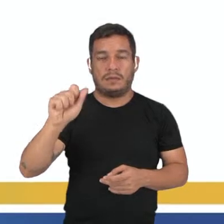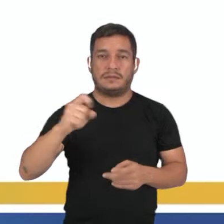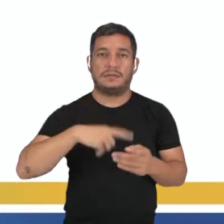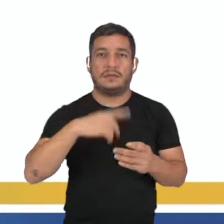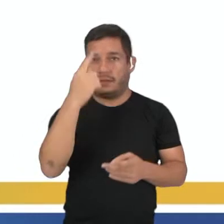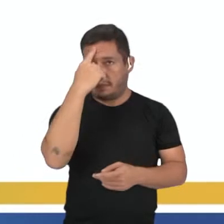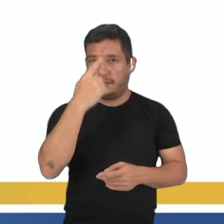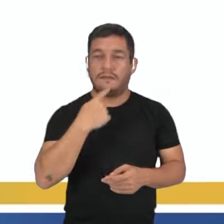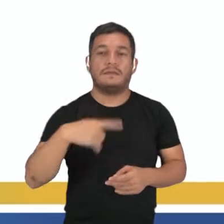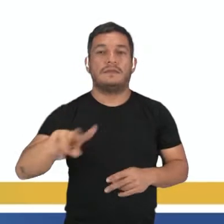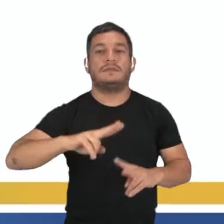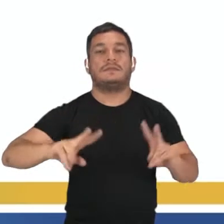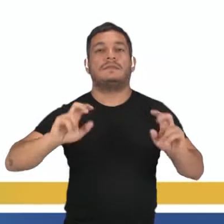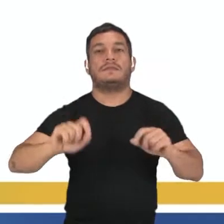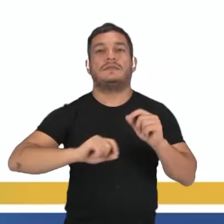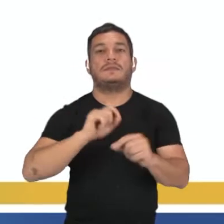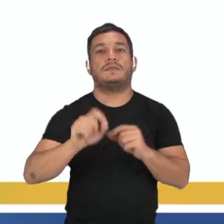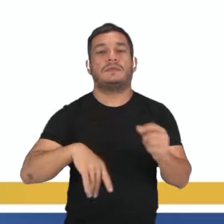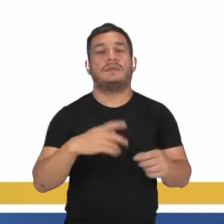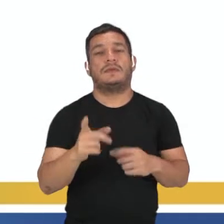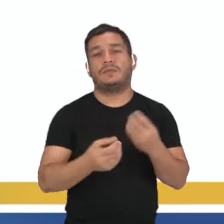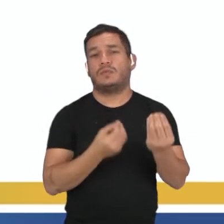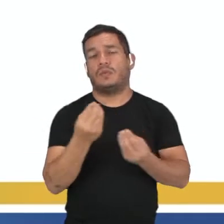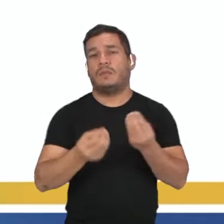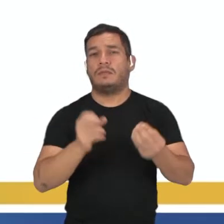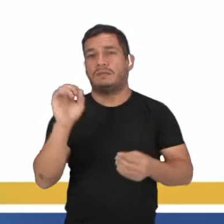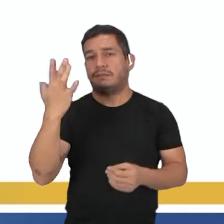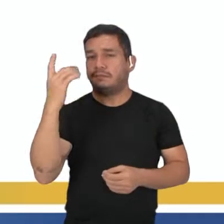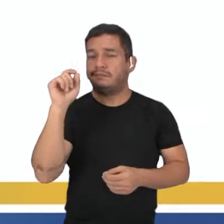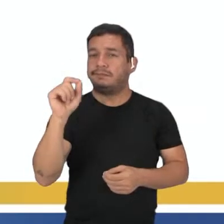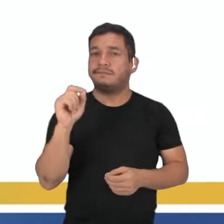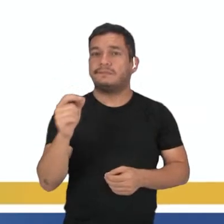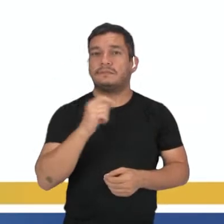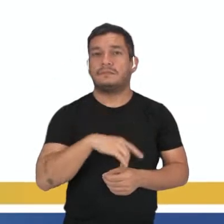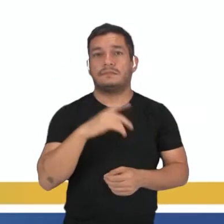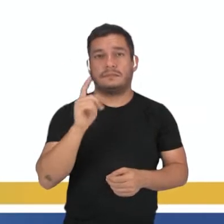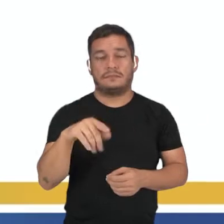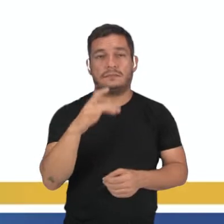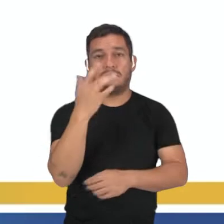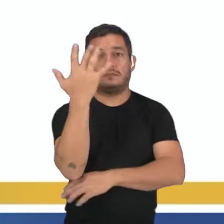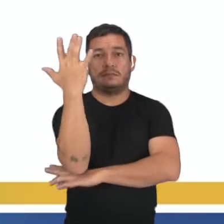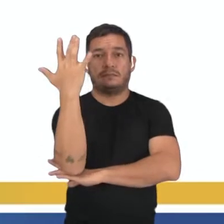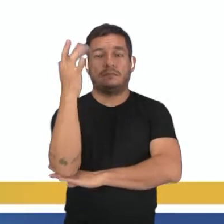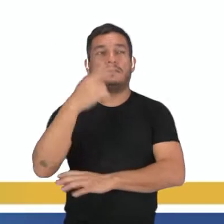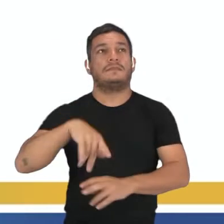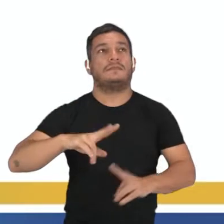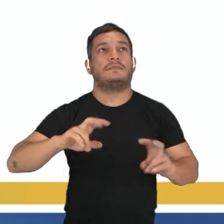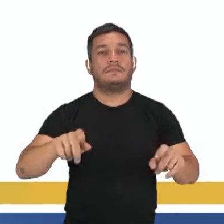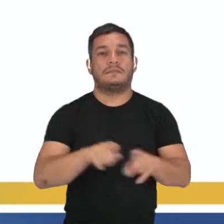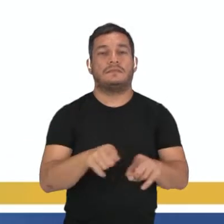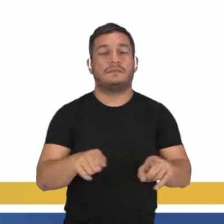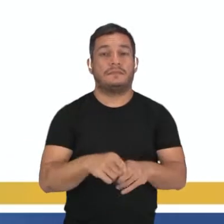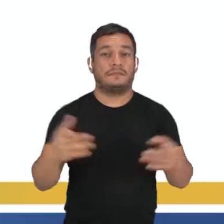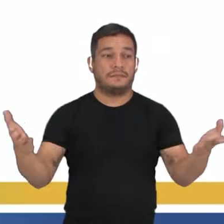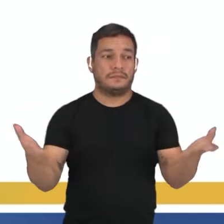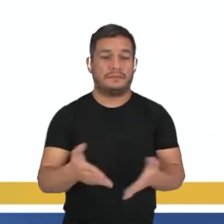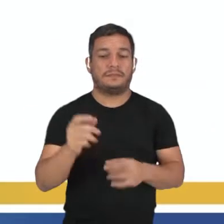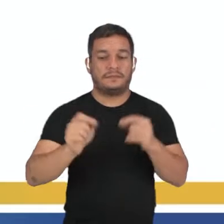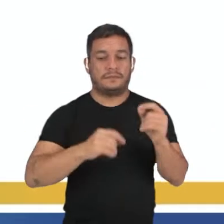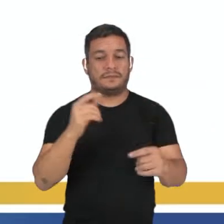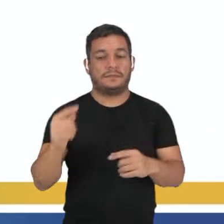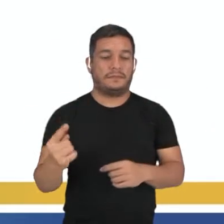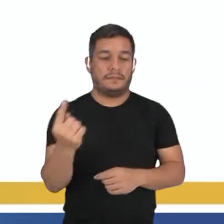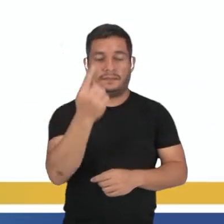nessas imagens a gente tem a ilustração de como que seriam, né, esses indivíduos. Percebam também que agora eles vão ser bem